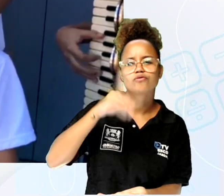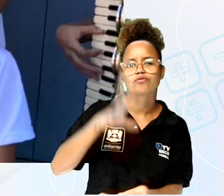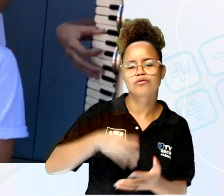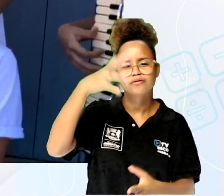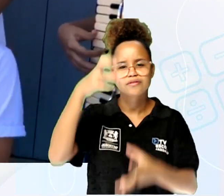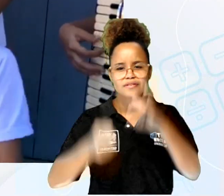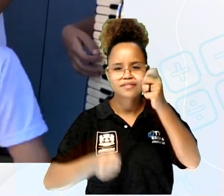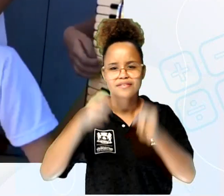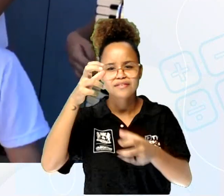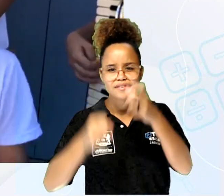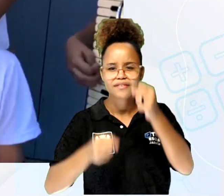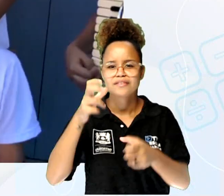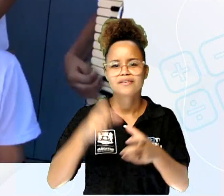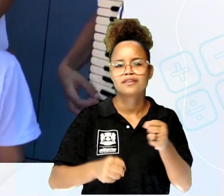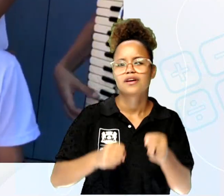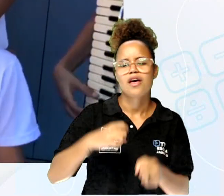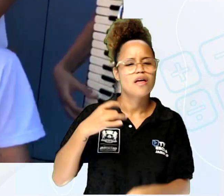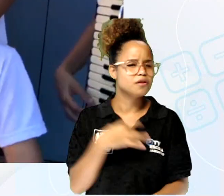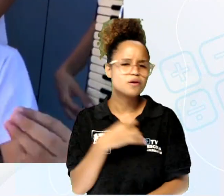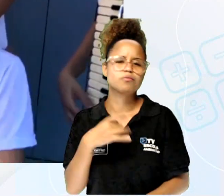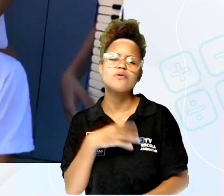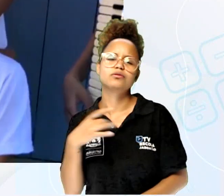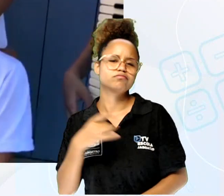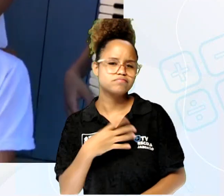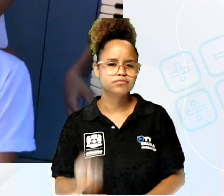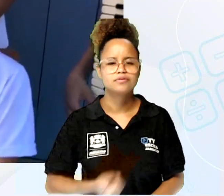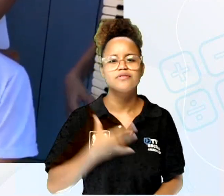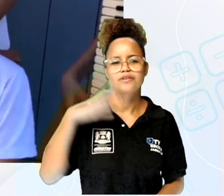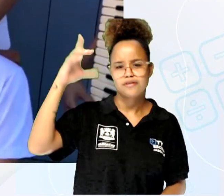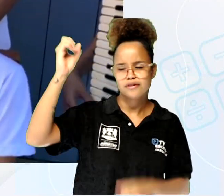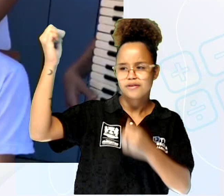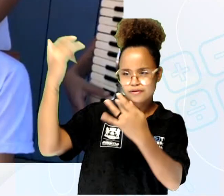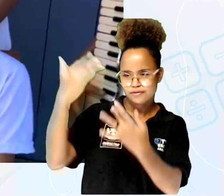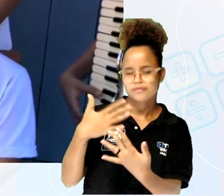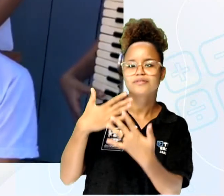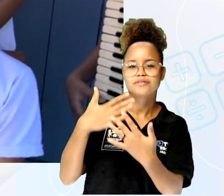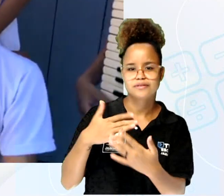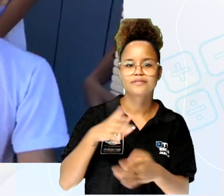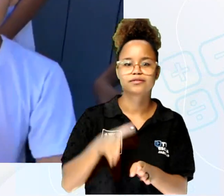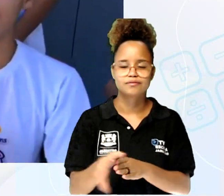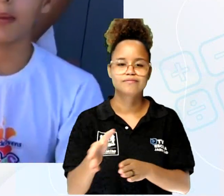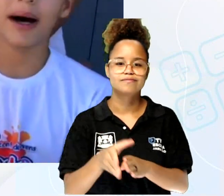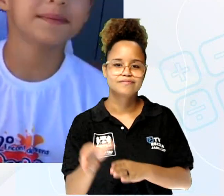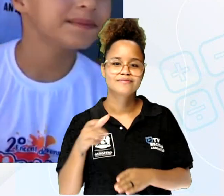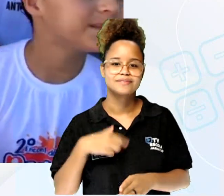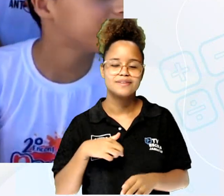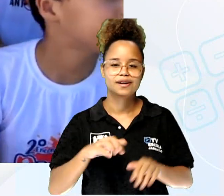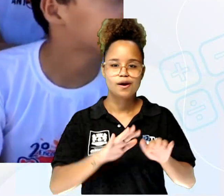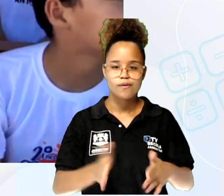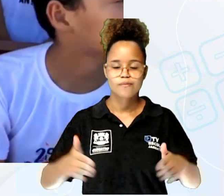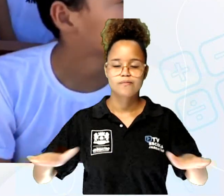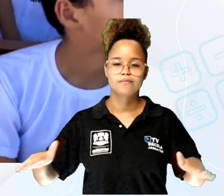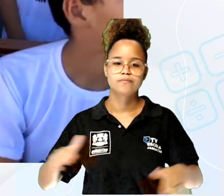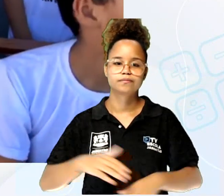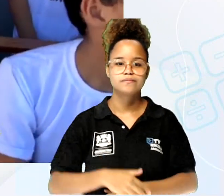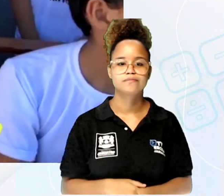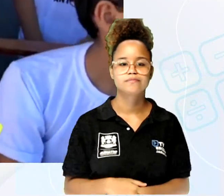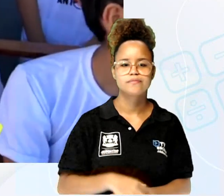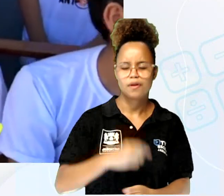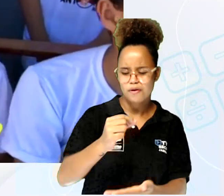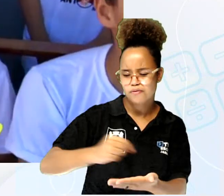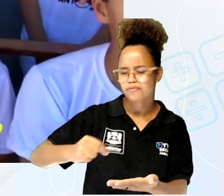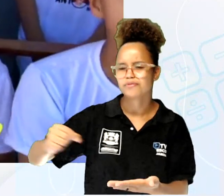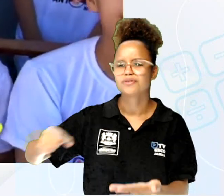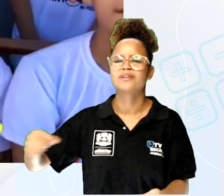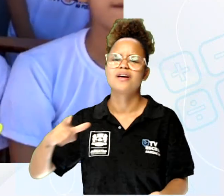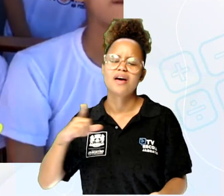e pintar, já digo sem medo que sou poeta. E é Deus que cuide e guia essa seta nos dias de galope na beira do mar. Ser escritor é